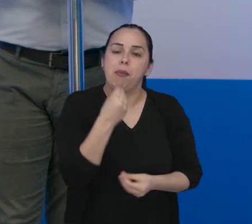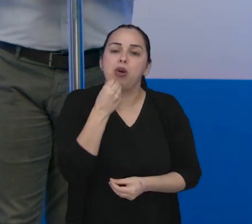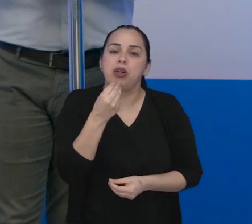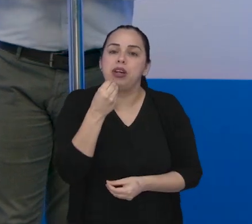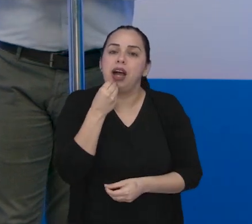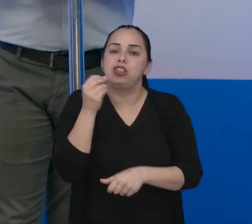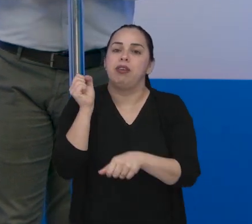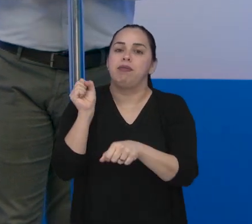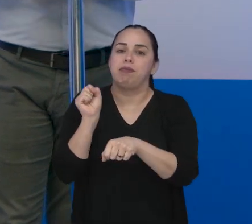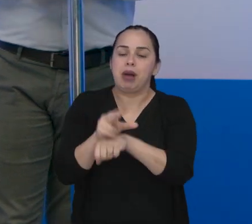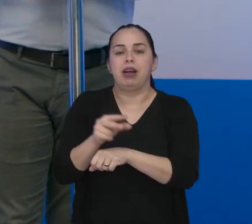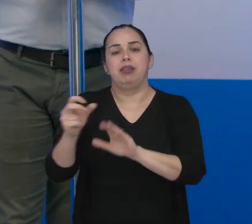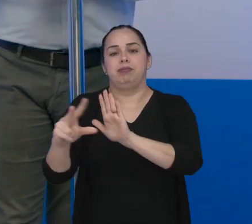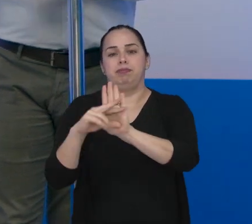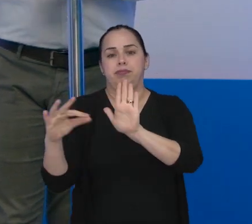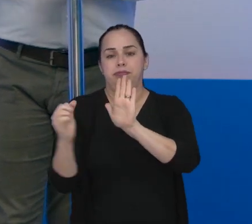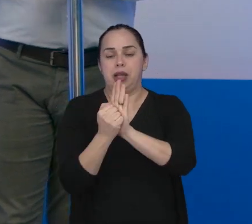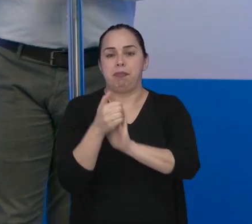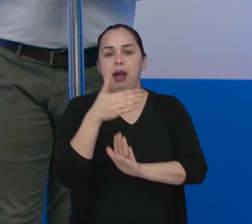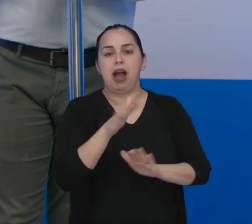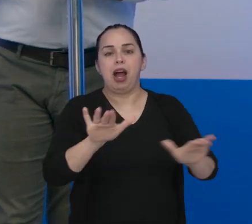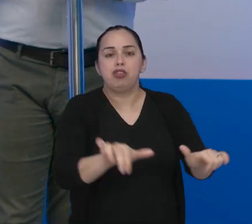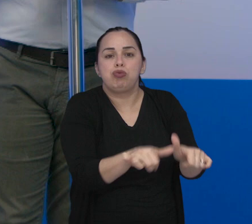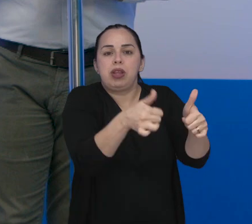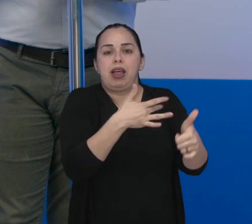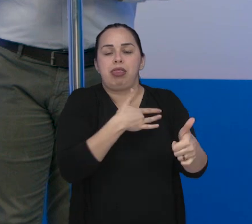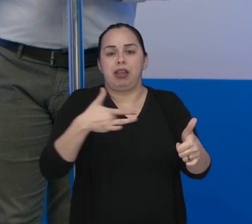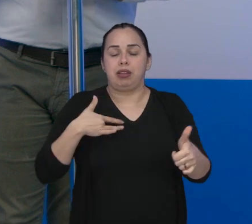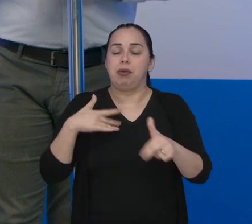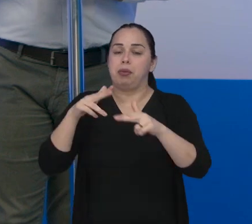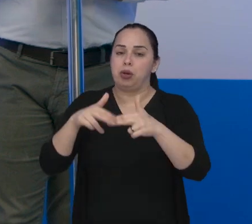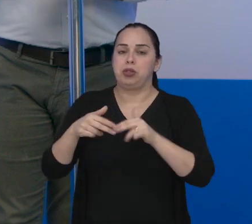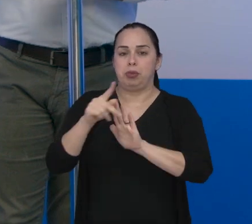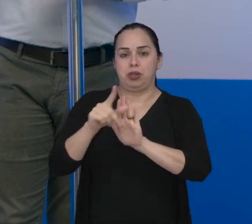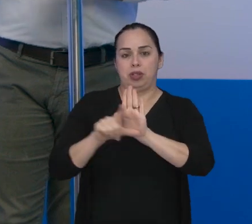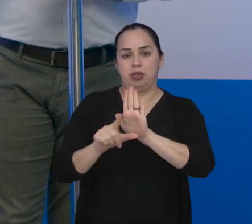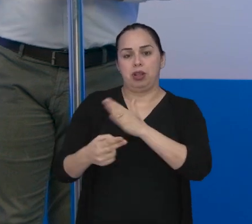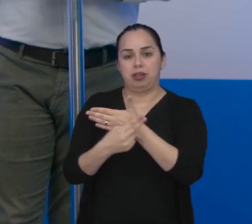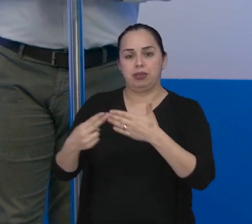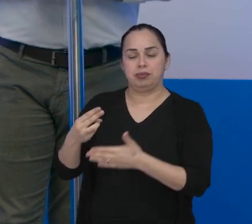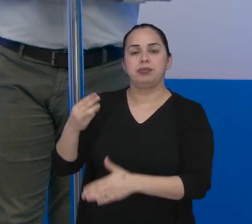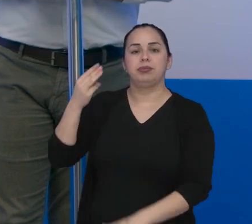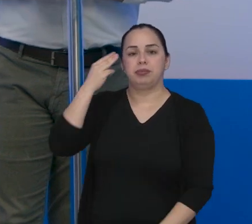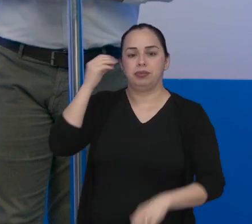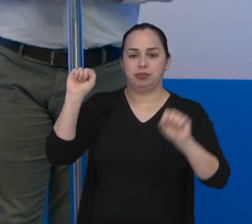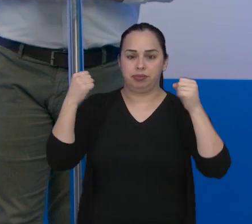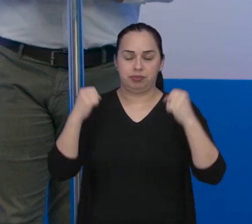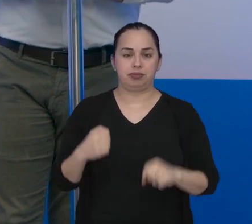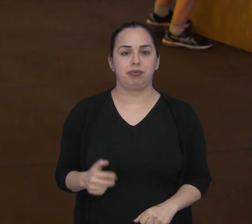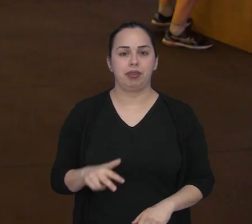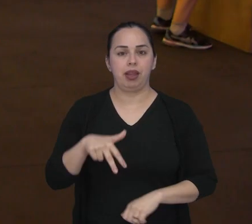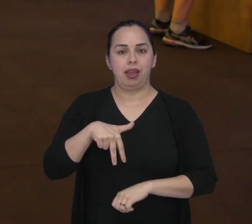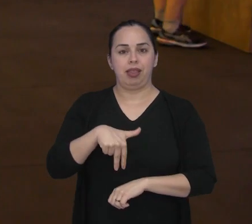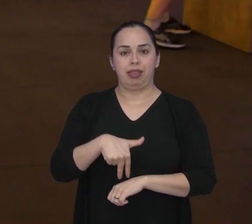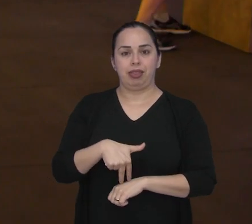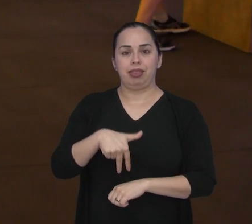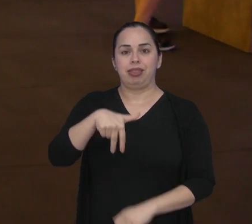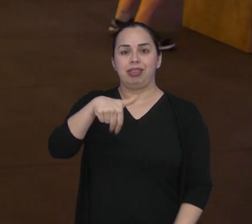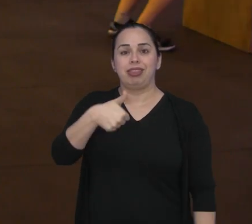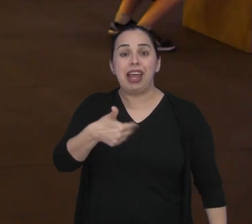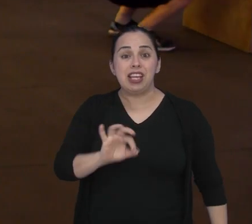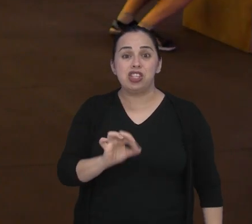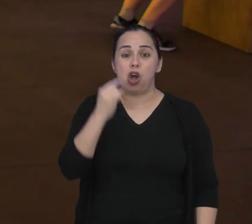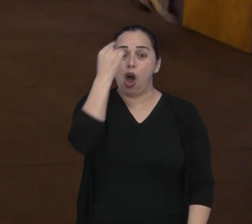destinadas para esse público para contribuir com a melhora no quadro de saúde. O projeto é do vereador Marcão da Academia. São 10